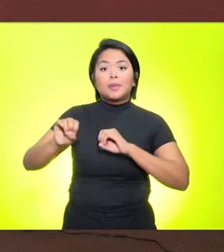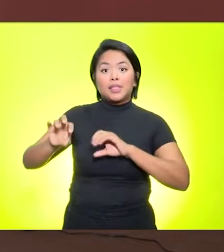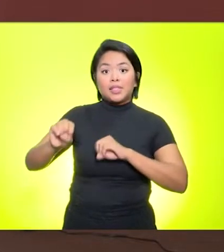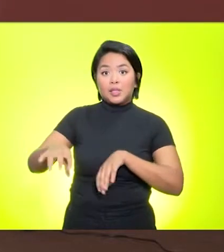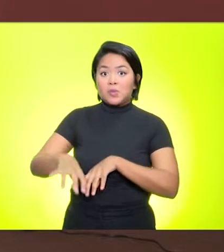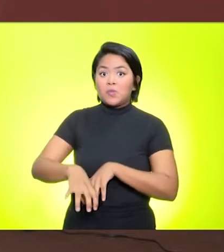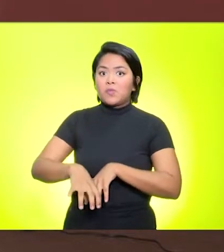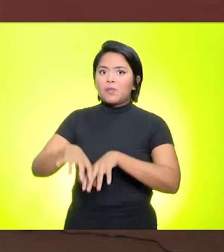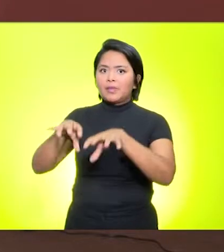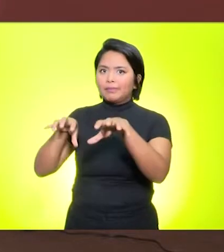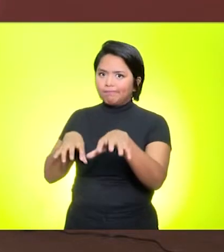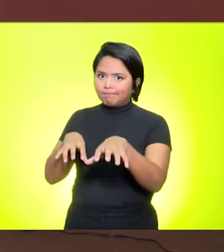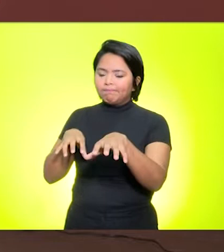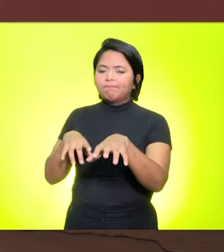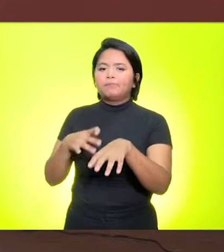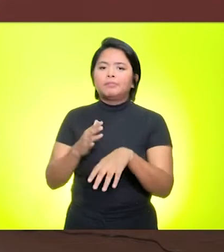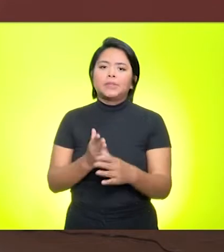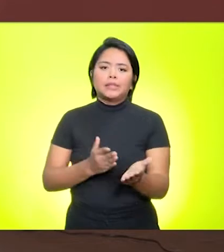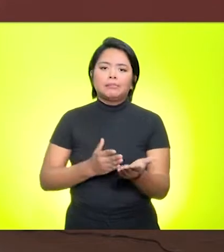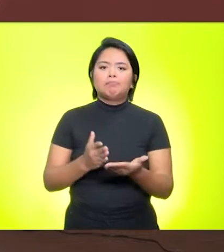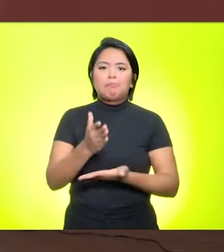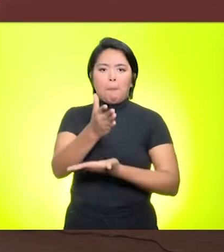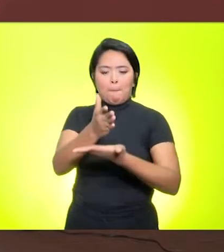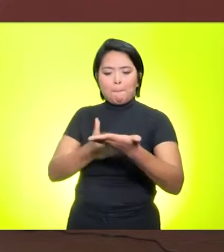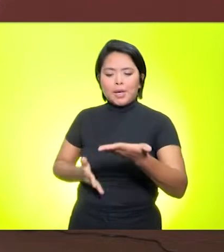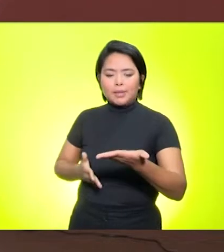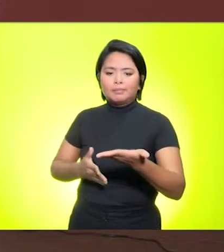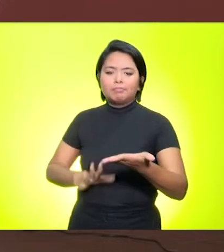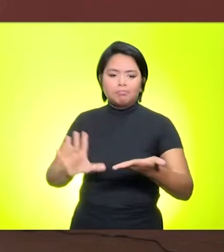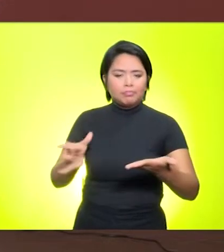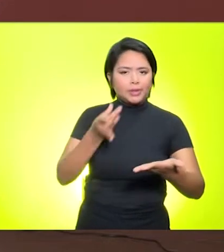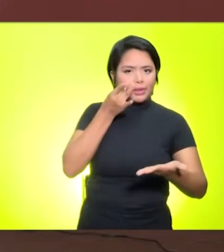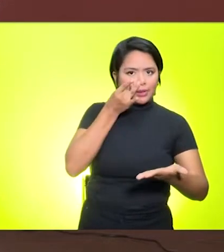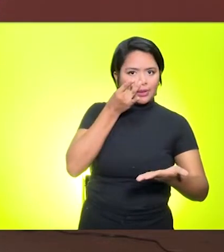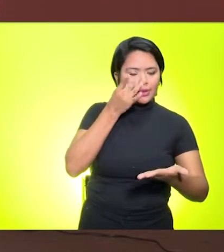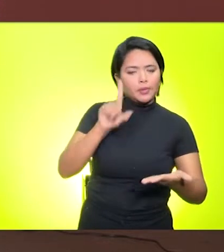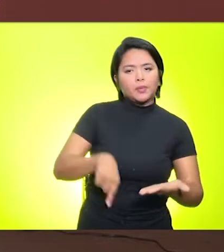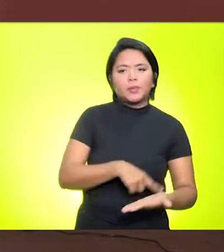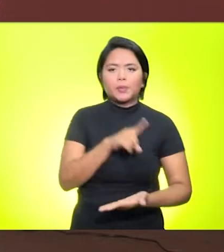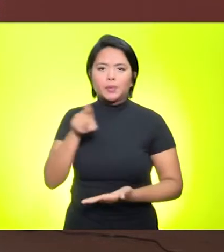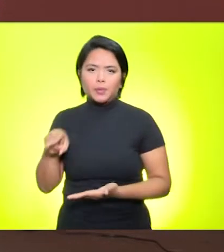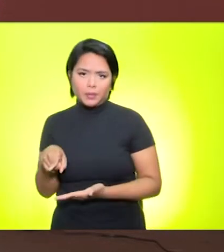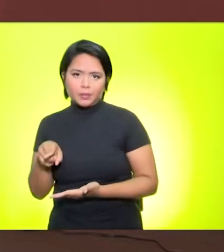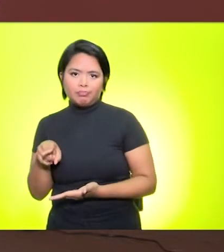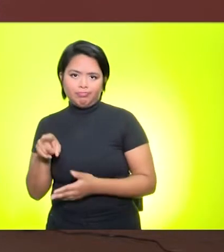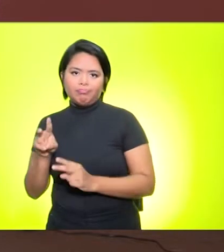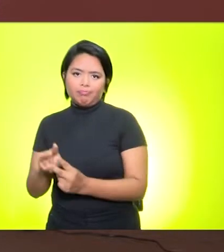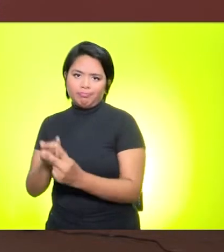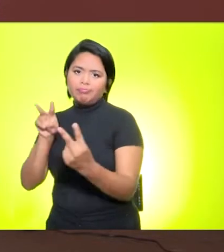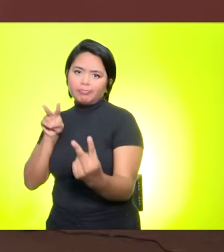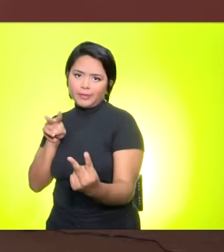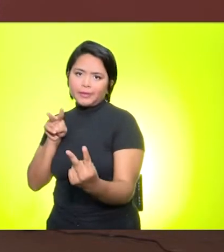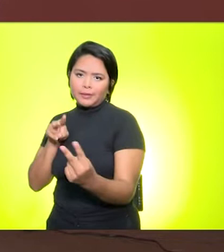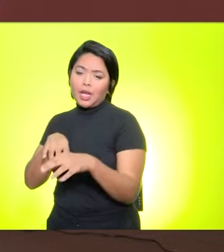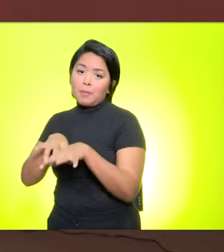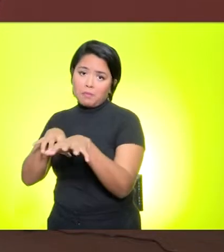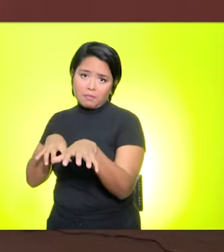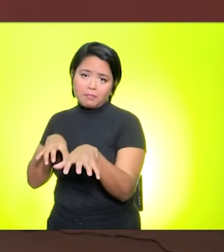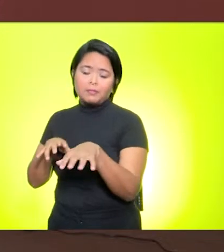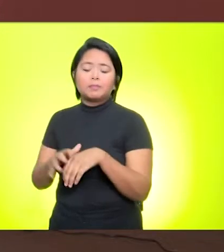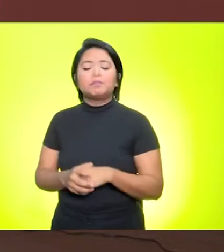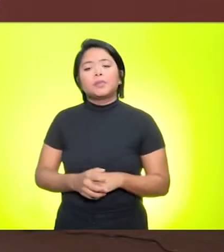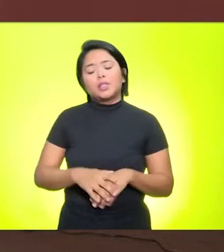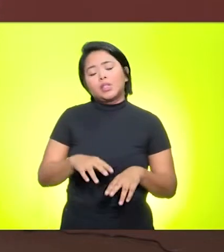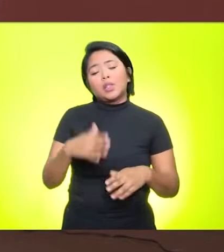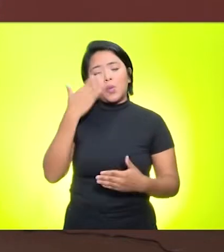disciplinas híbridas, em que parte do conteúdo pode ser ministrado presencialmente e parte do conteúdo pode ser ministrado remotamente.